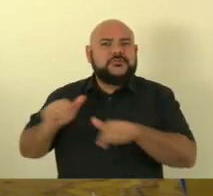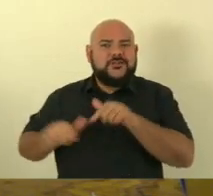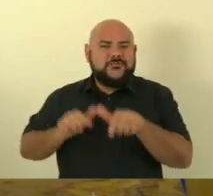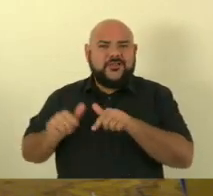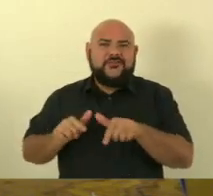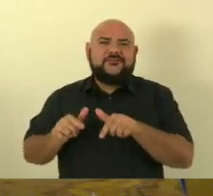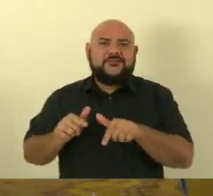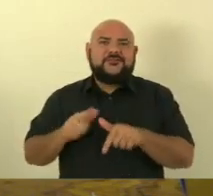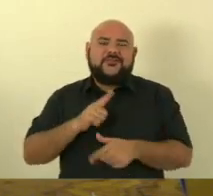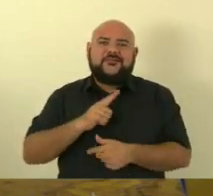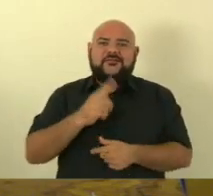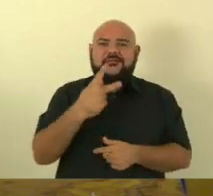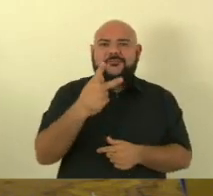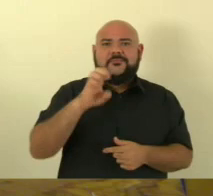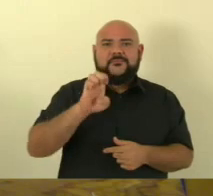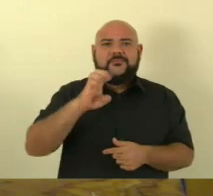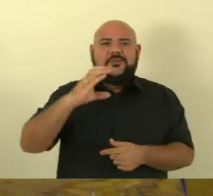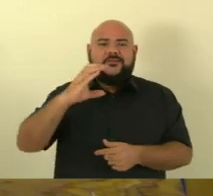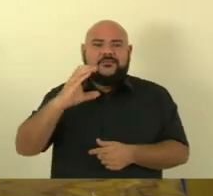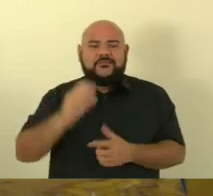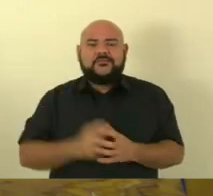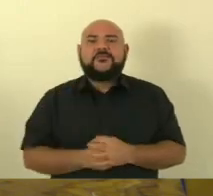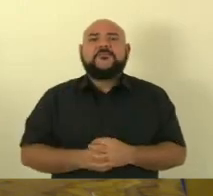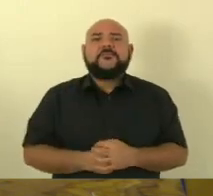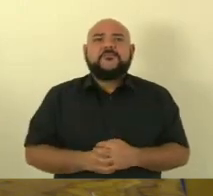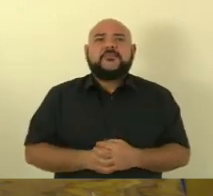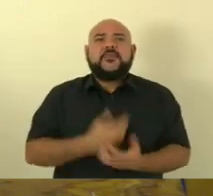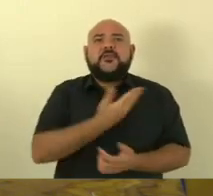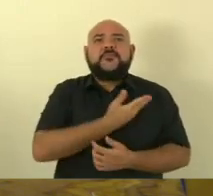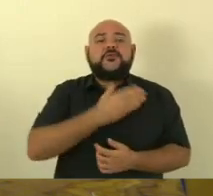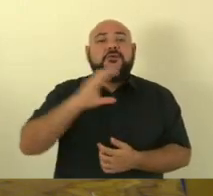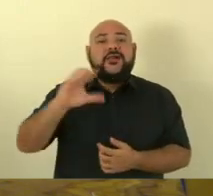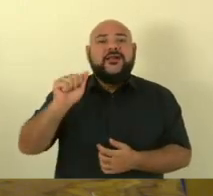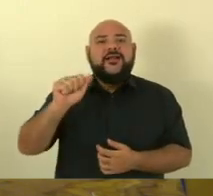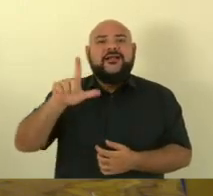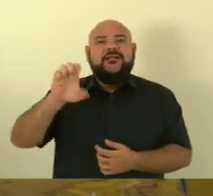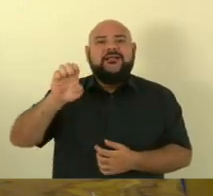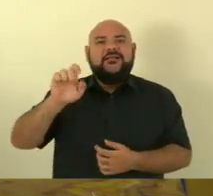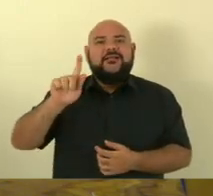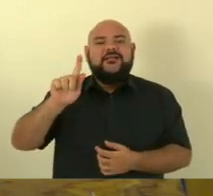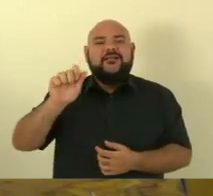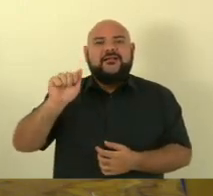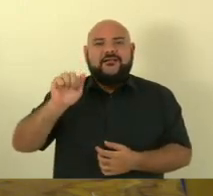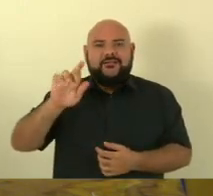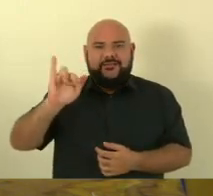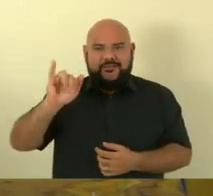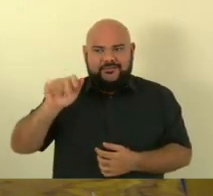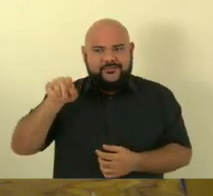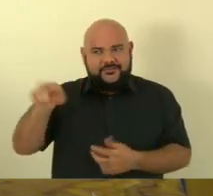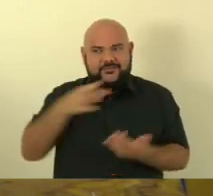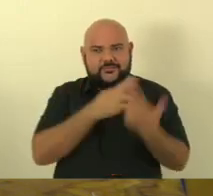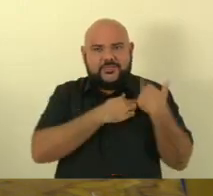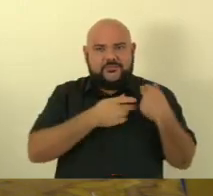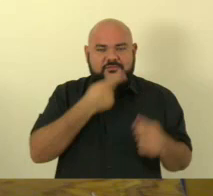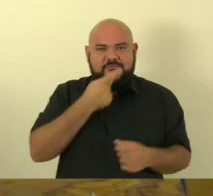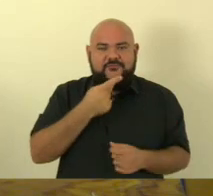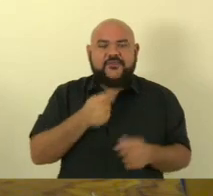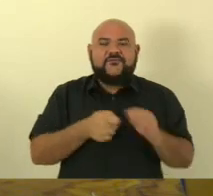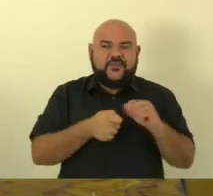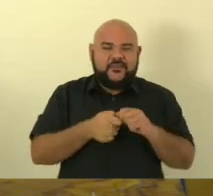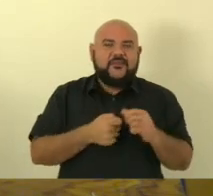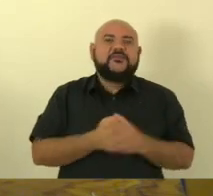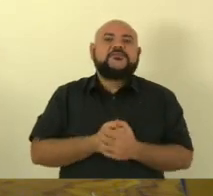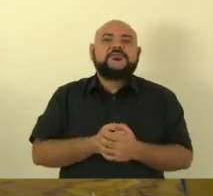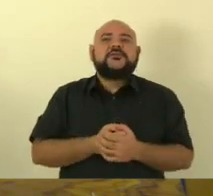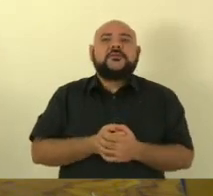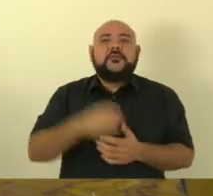do nosso colega deputado Calegari ou o encaminhamento para postos de trabalho condizentes